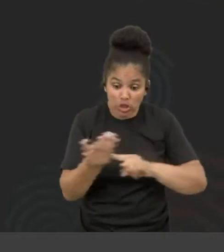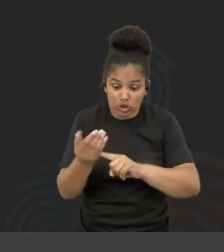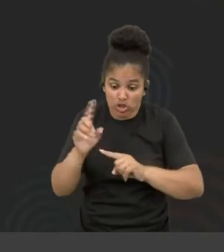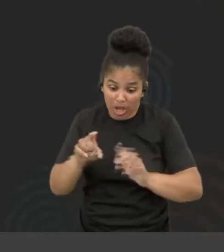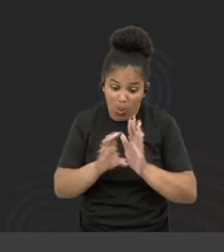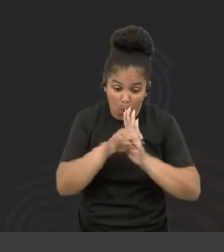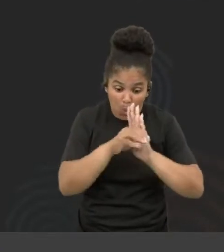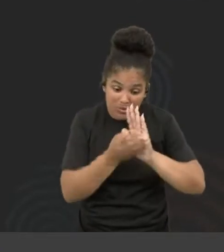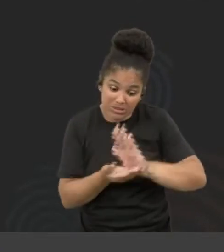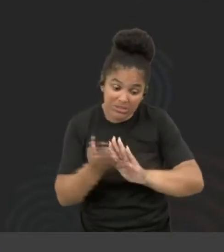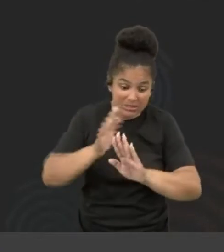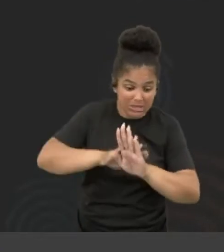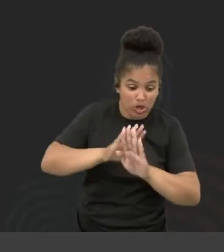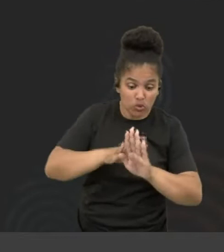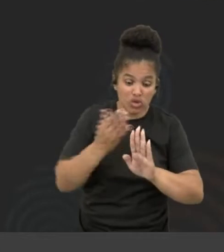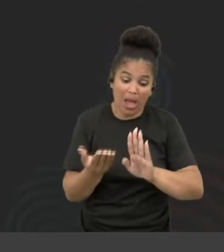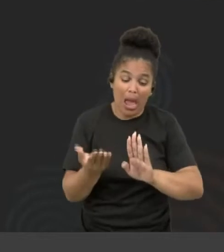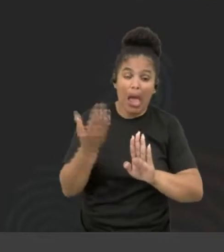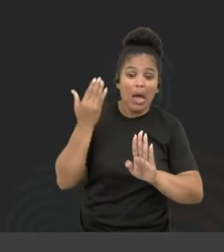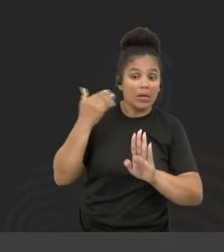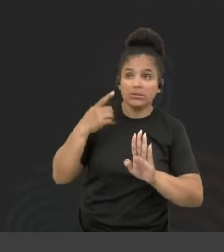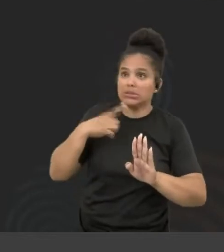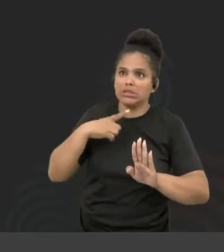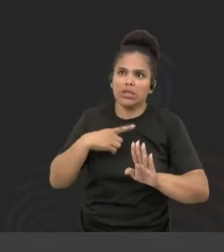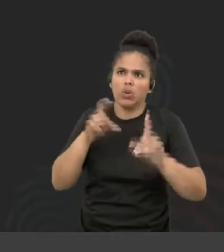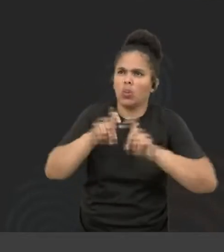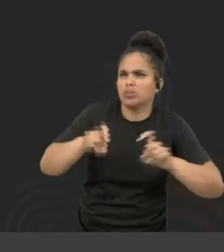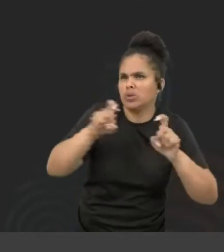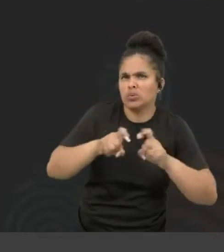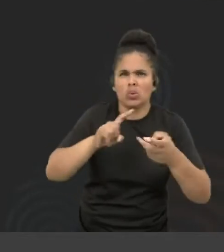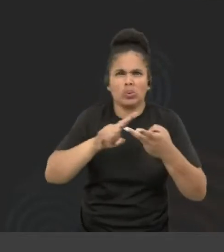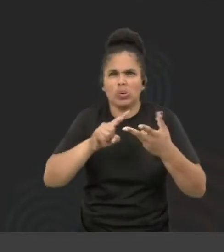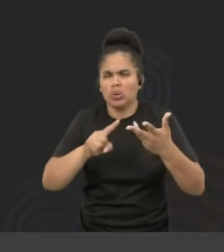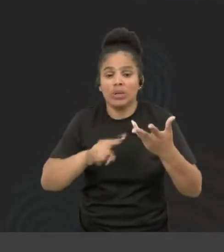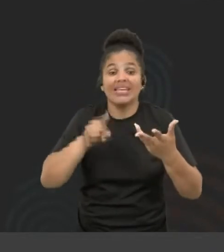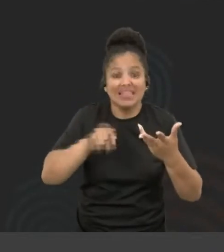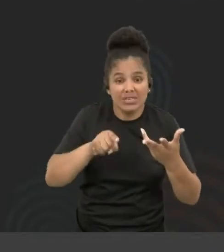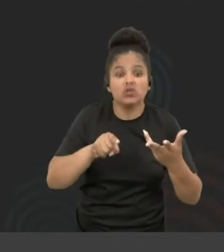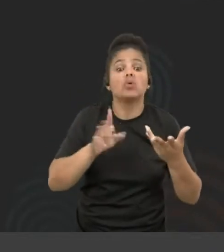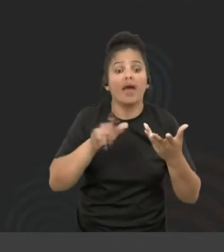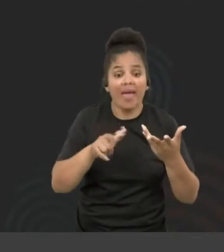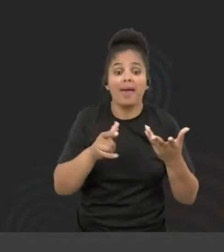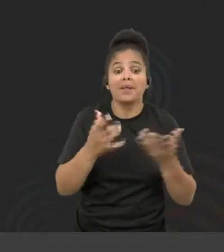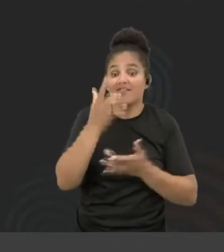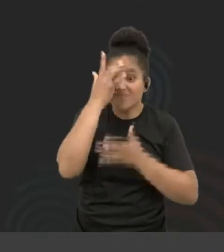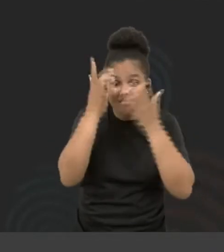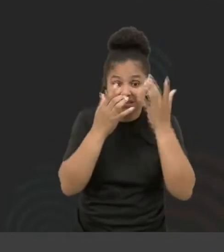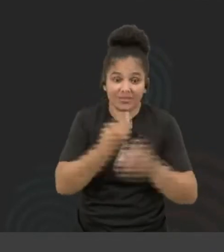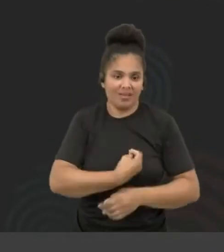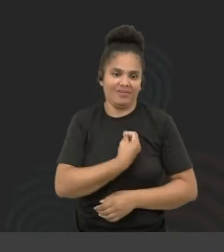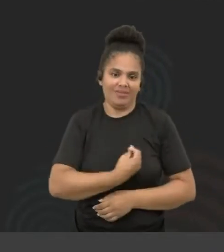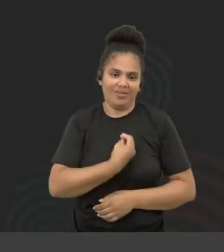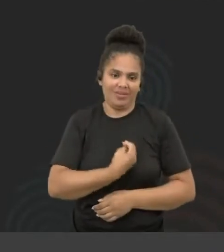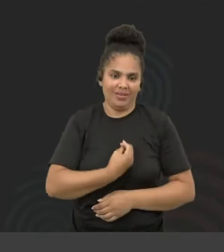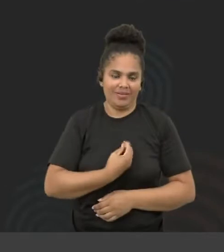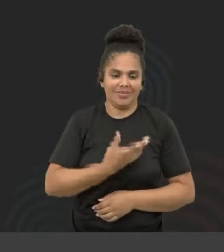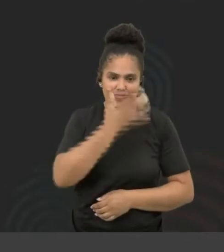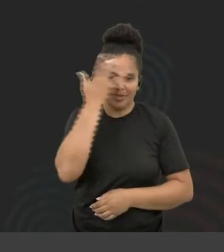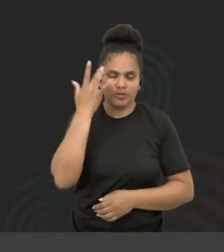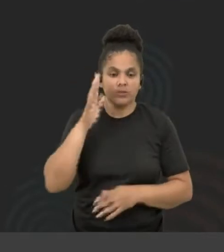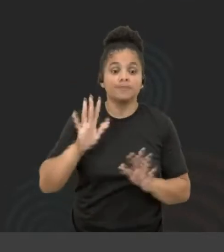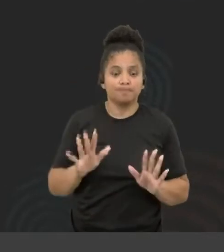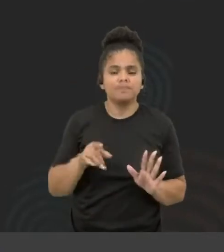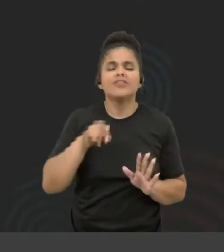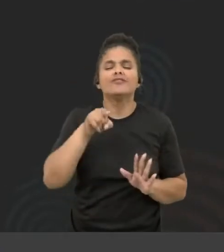de computador e tudo mais, a tecnologia como facilitadora da vida das pessoas. Muito legal. E